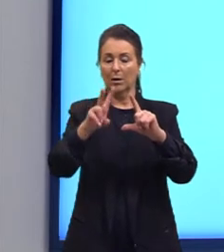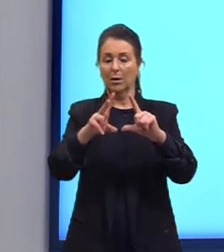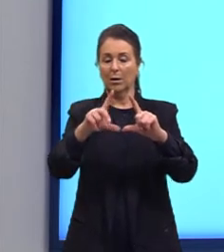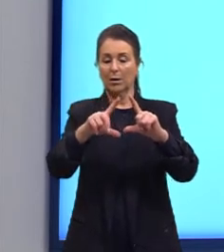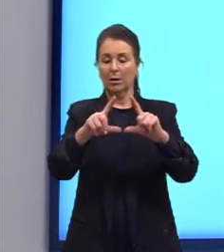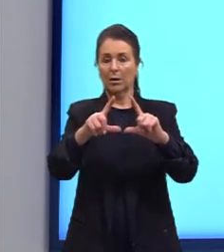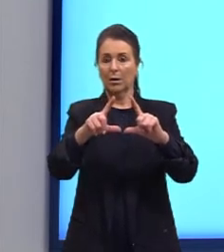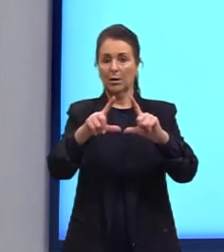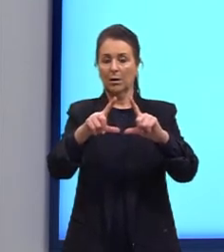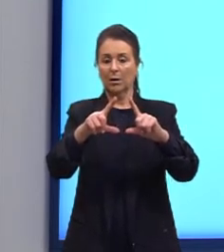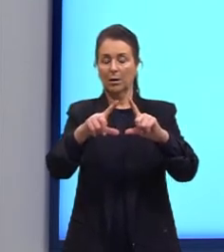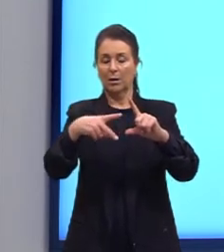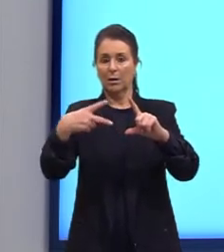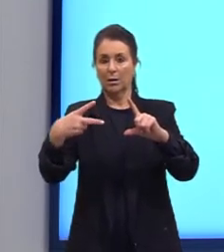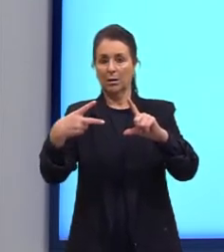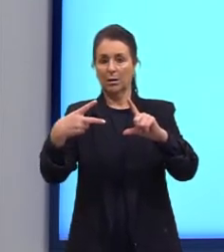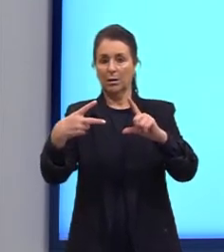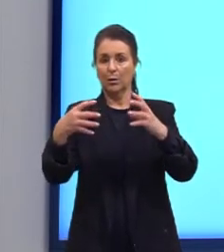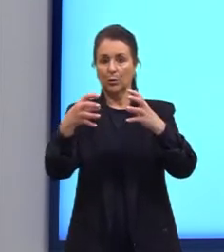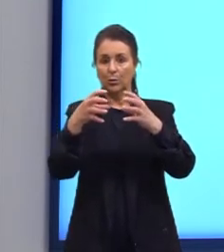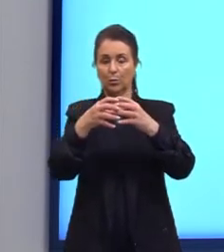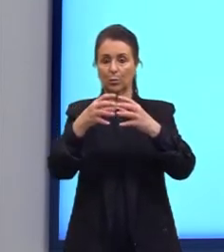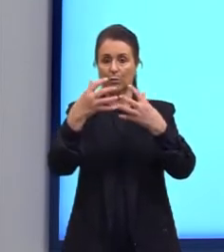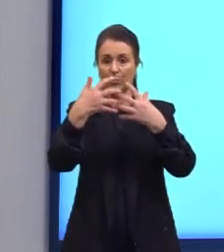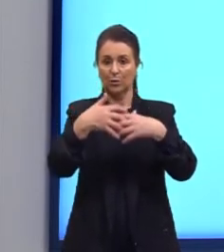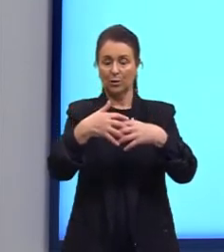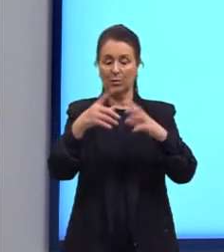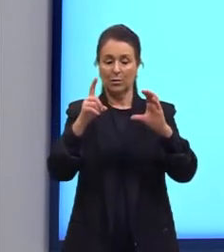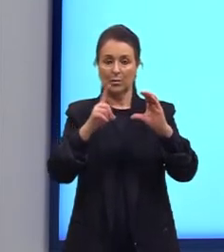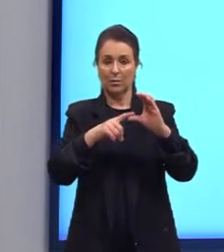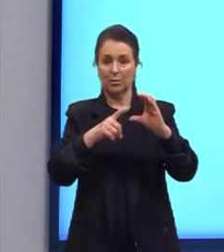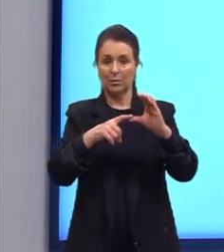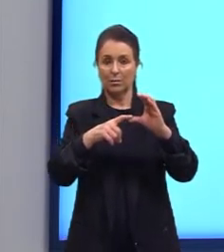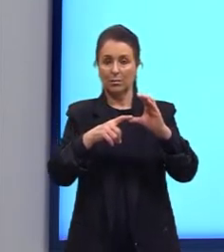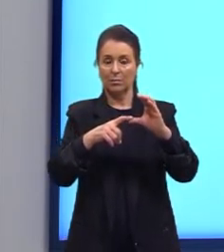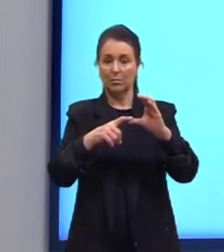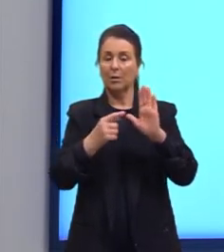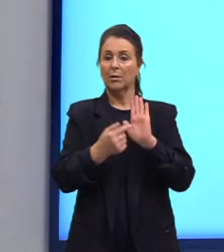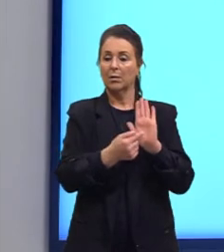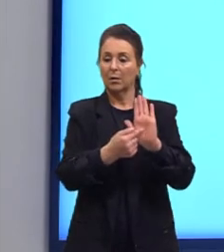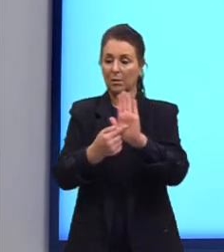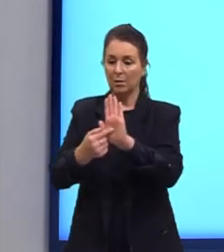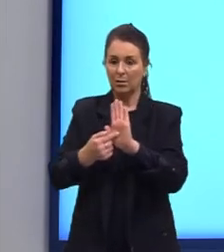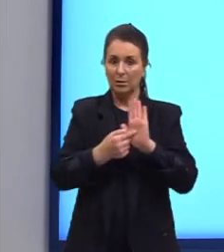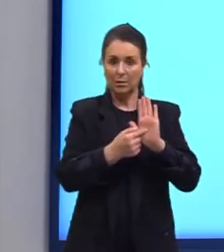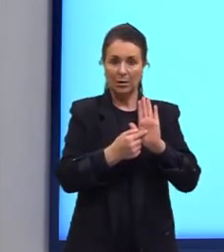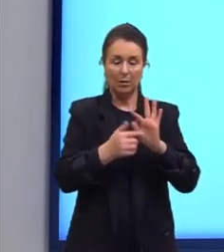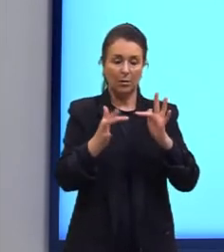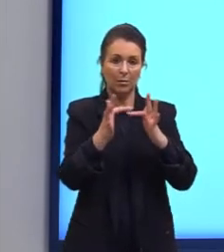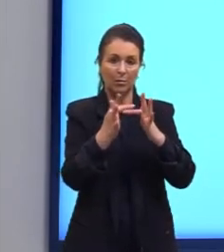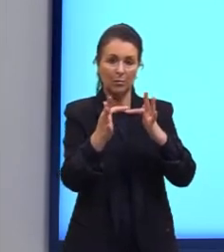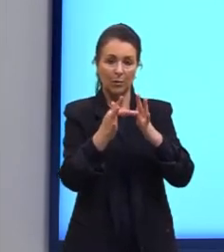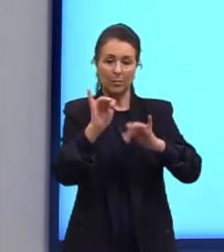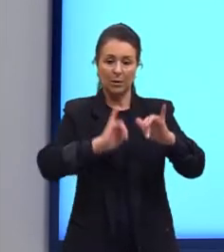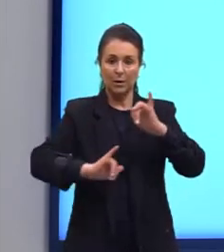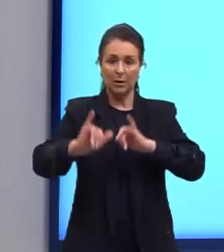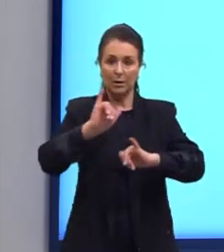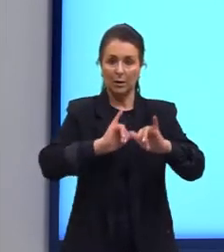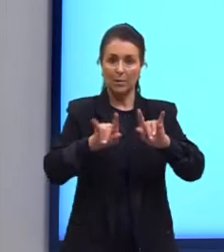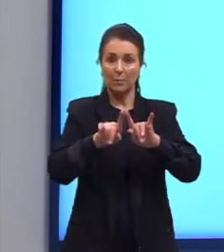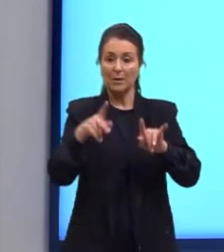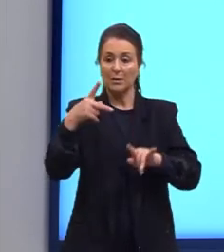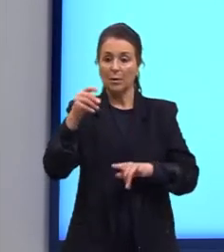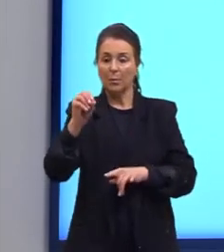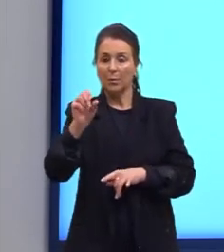do grupo funcional da cadeia carbônica, e aí sim, elas vão apresentar a mesma fórmula química, mas posições